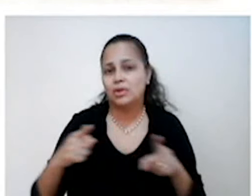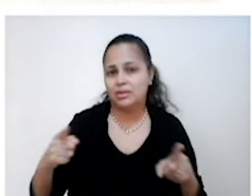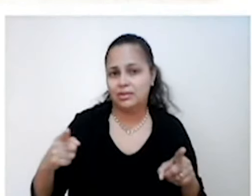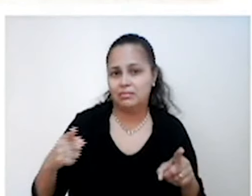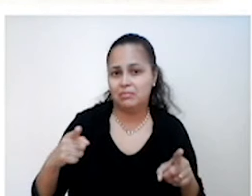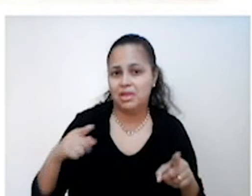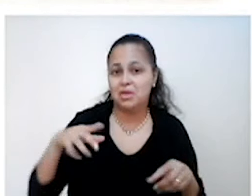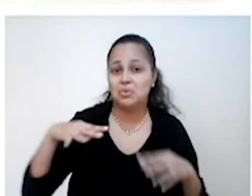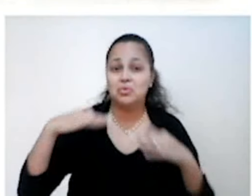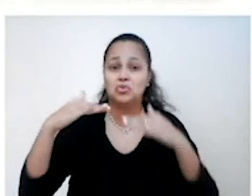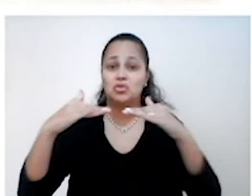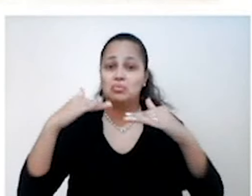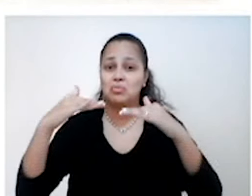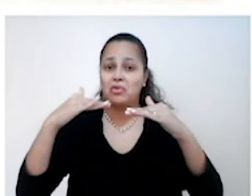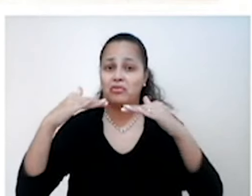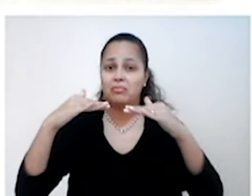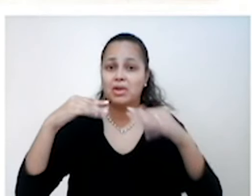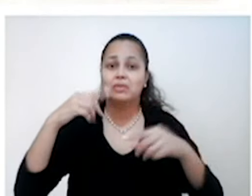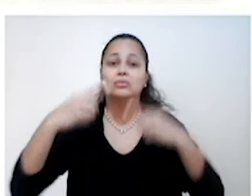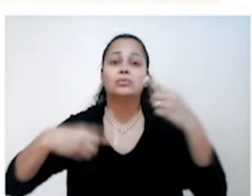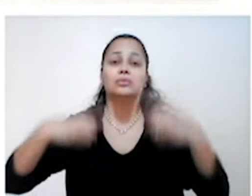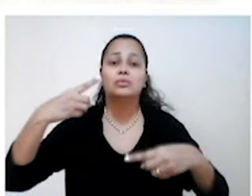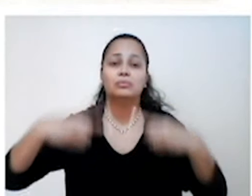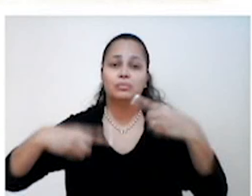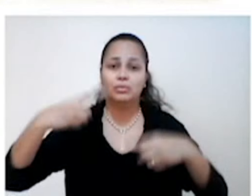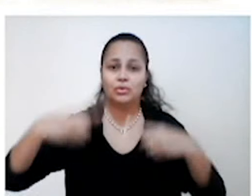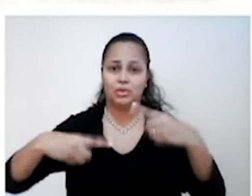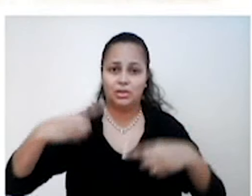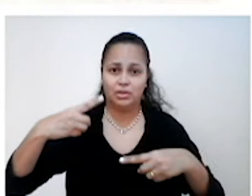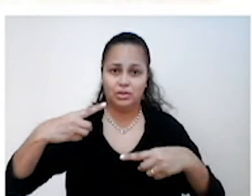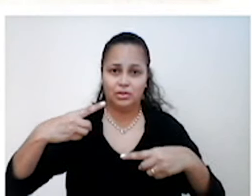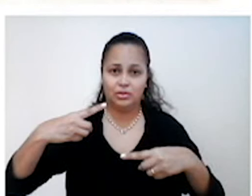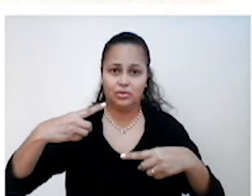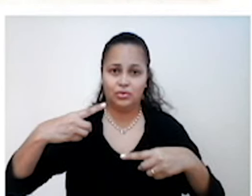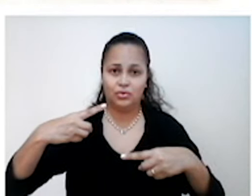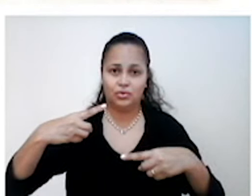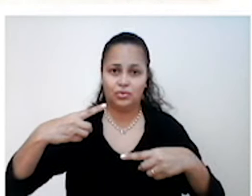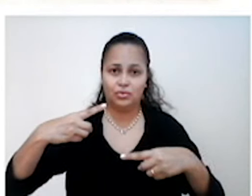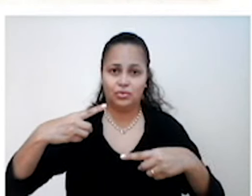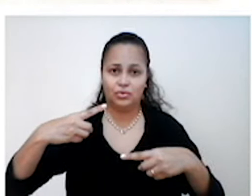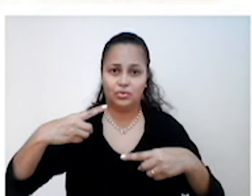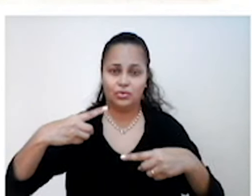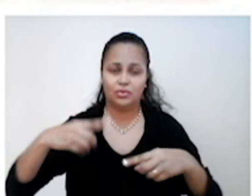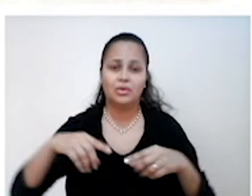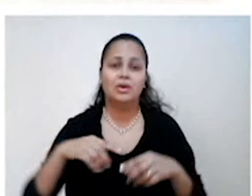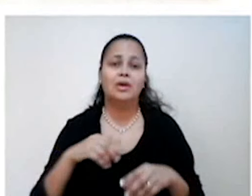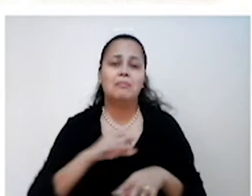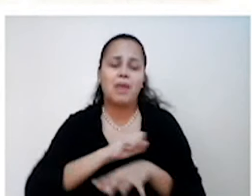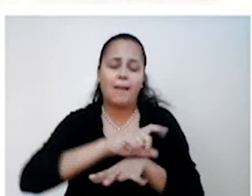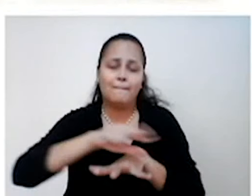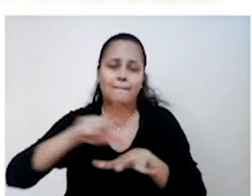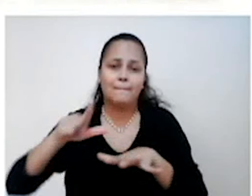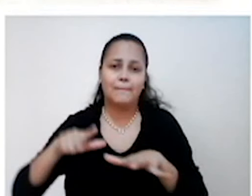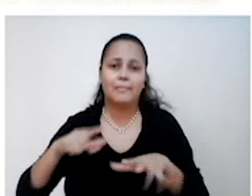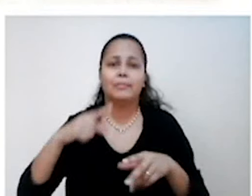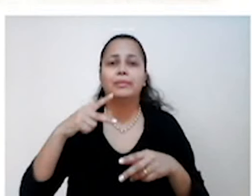políticos que propunham soluções radicais para os problemas enfrentados pela maioria da população.